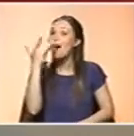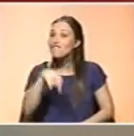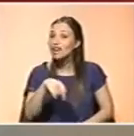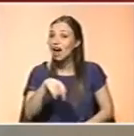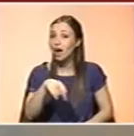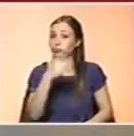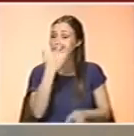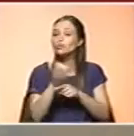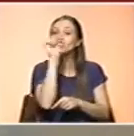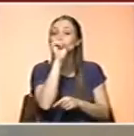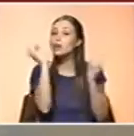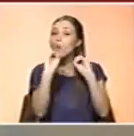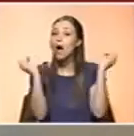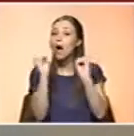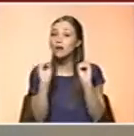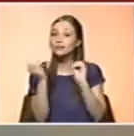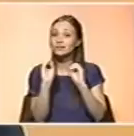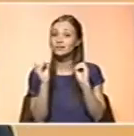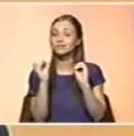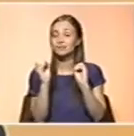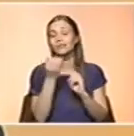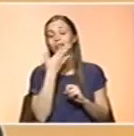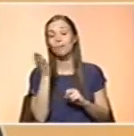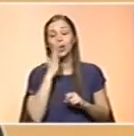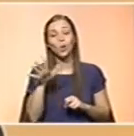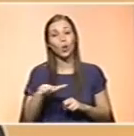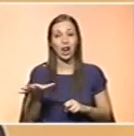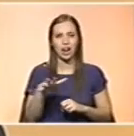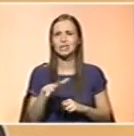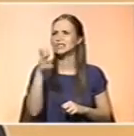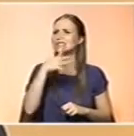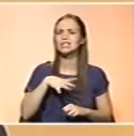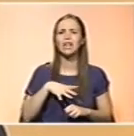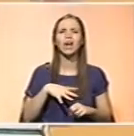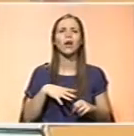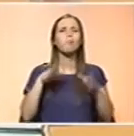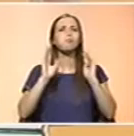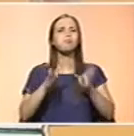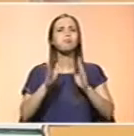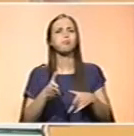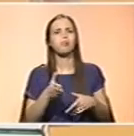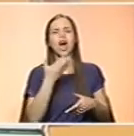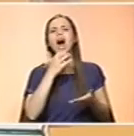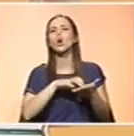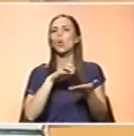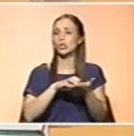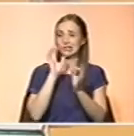cenoura, pois, depende do sítio onde se está, é verdade. O que está a dizer é que nós não precisamos de arroz cordelaranja.